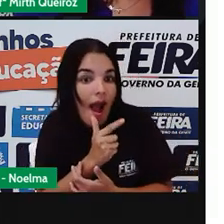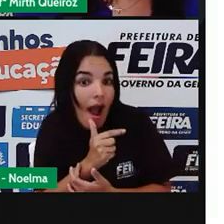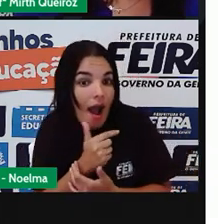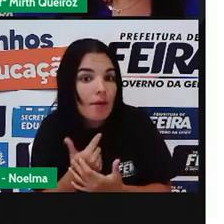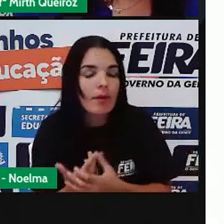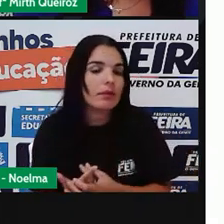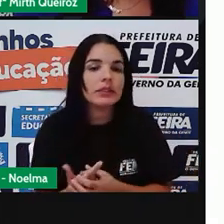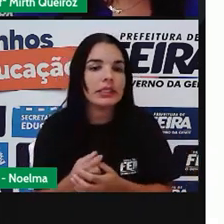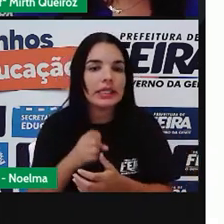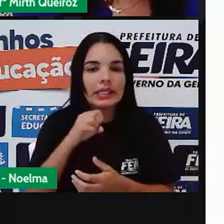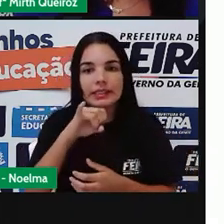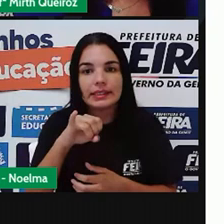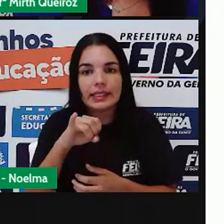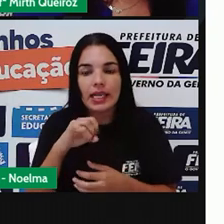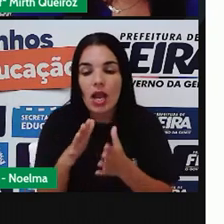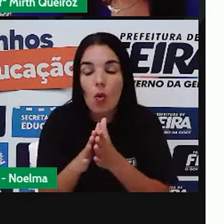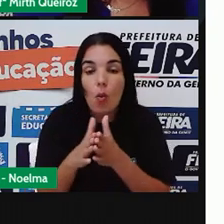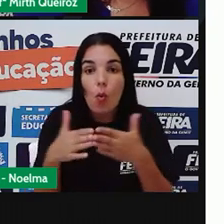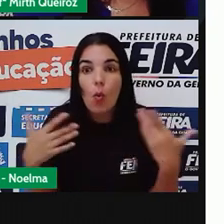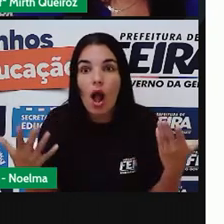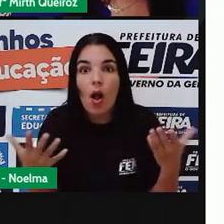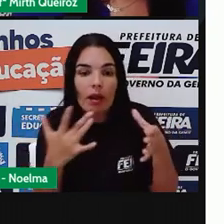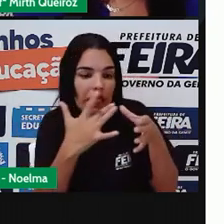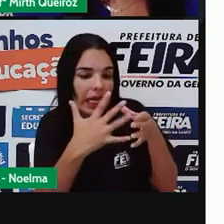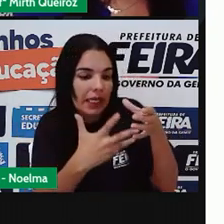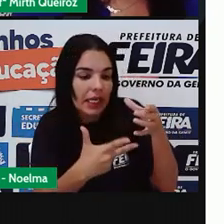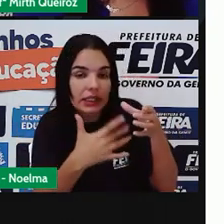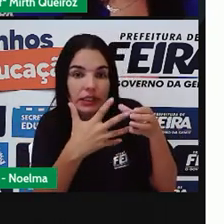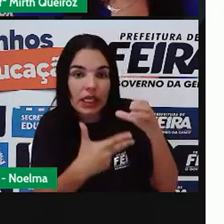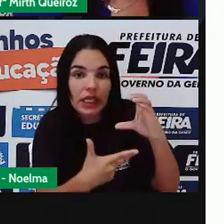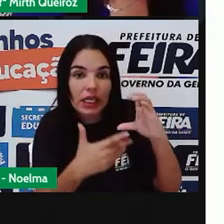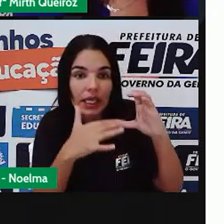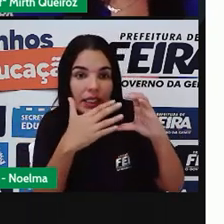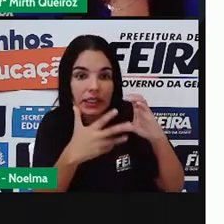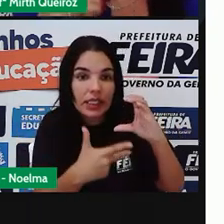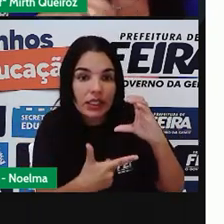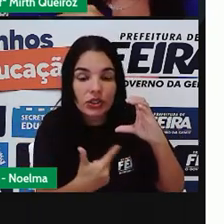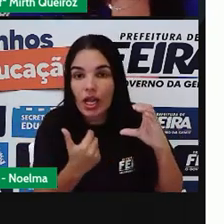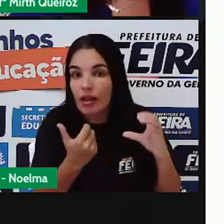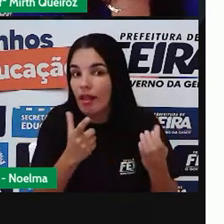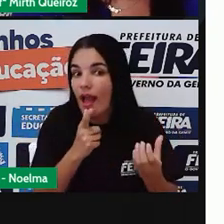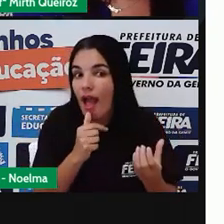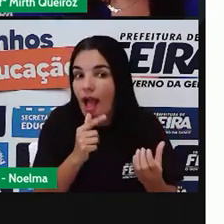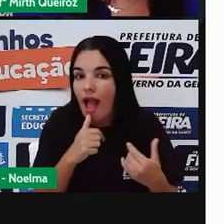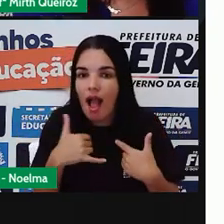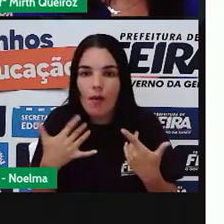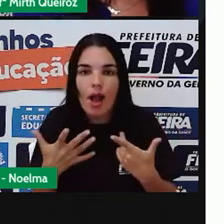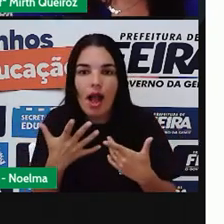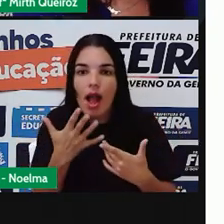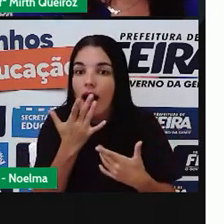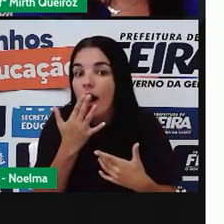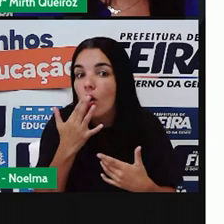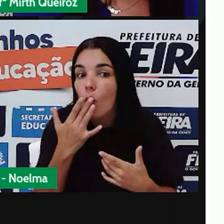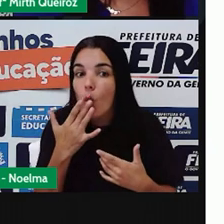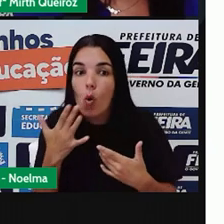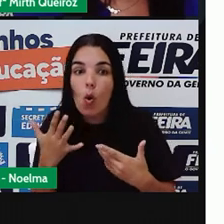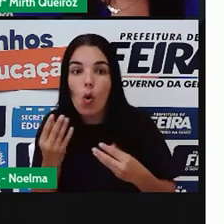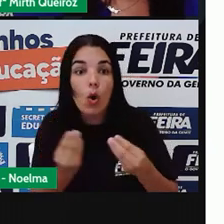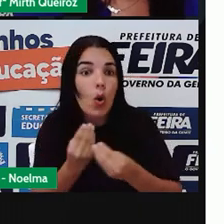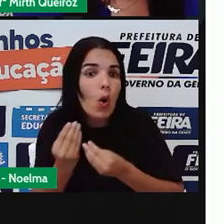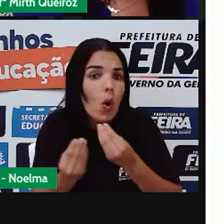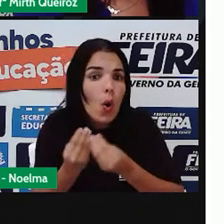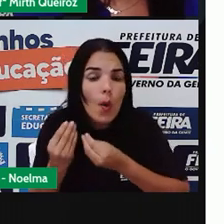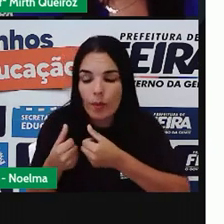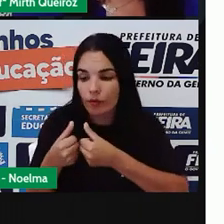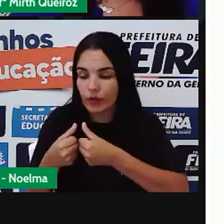o aspecto da água dentro ali, embaixo ali da garrafa, né? Após cair do funil ali, como é que ficou o